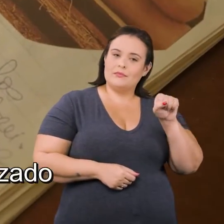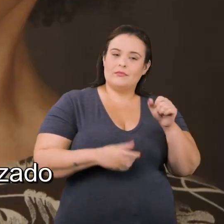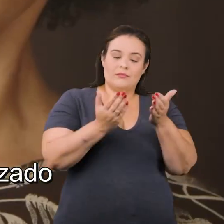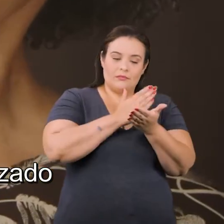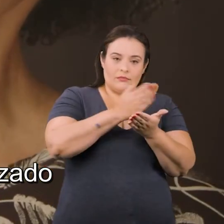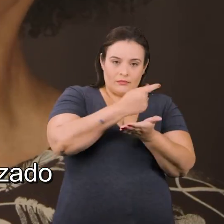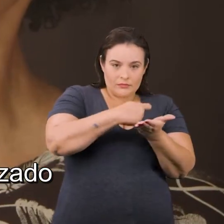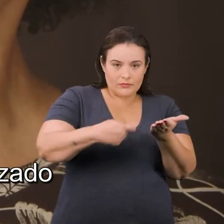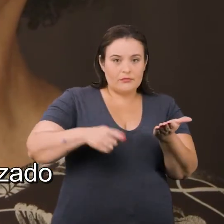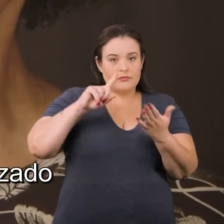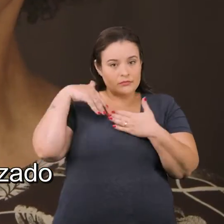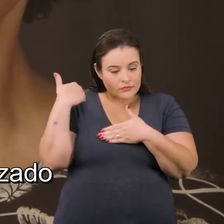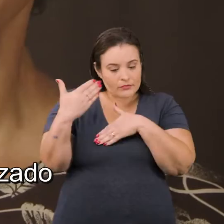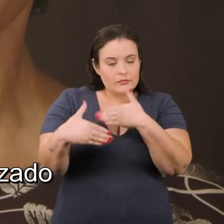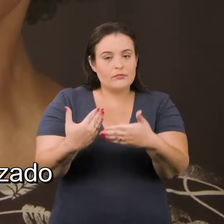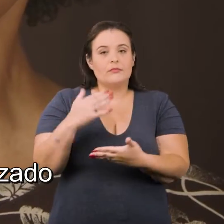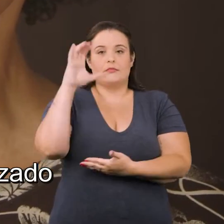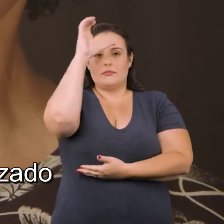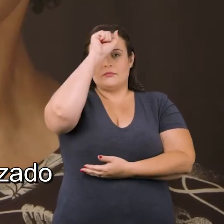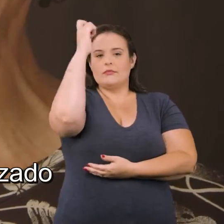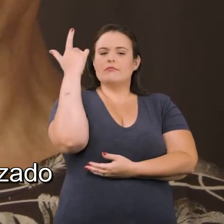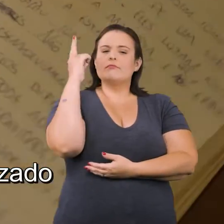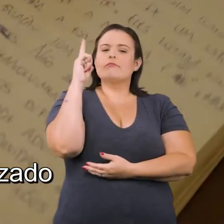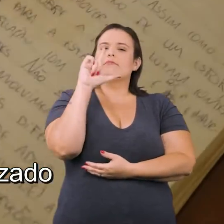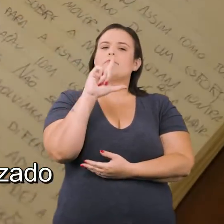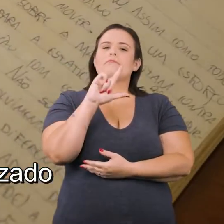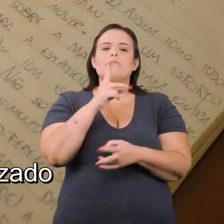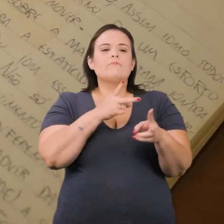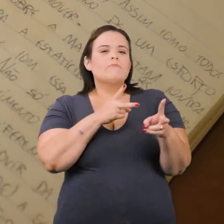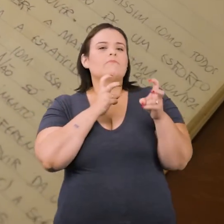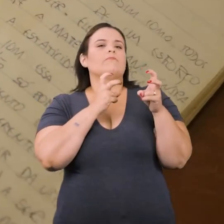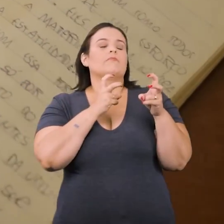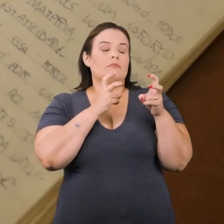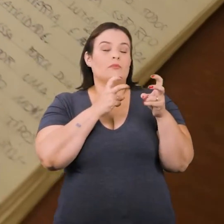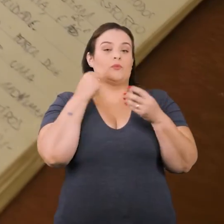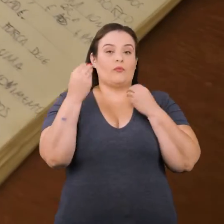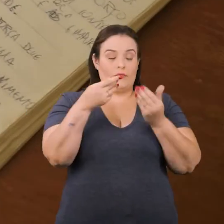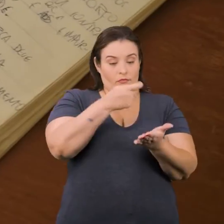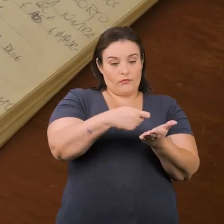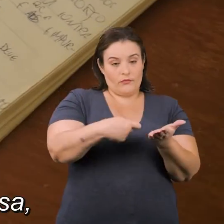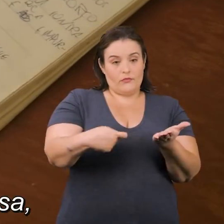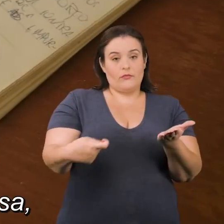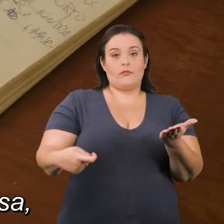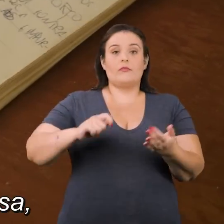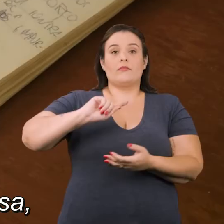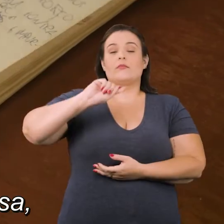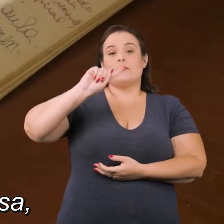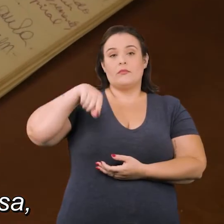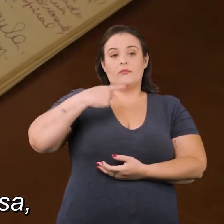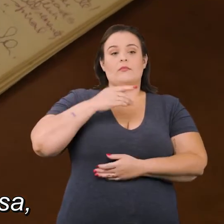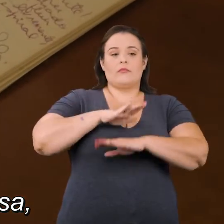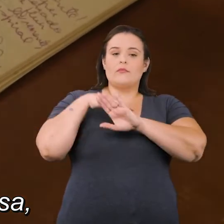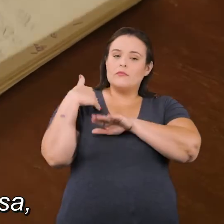como esse processo de aprendizado, ele pode ser capturado através desses registros e como isso vira,